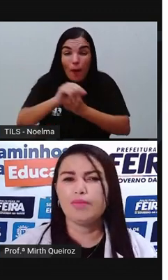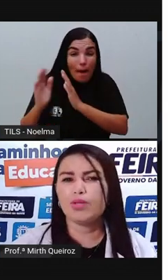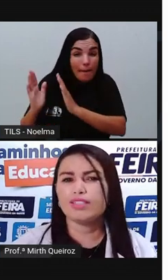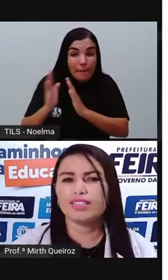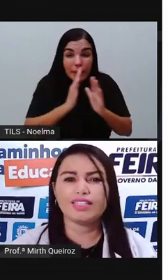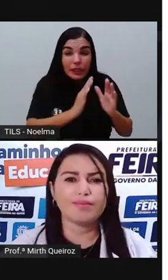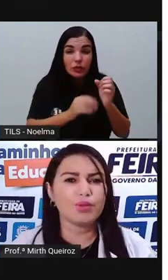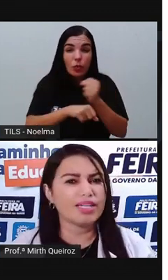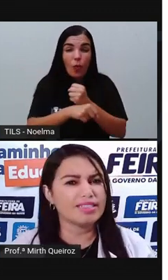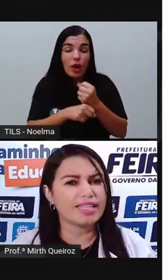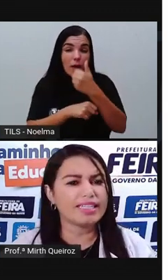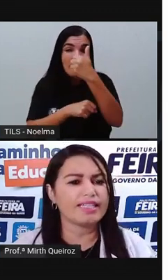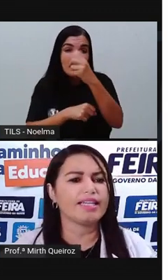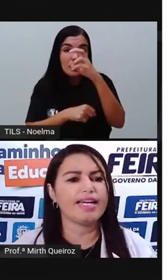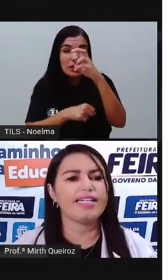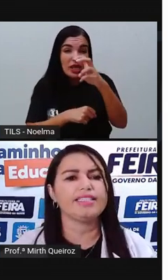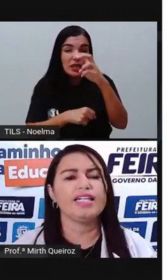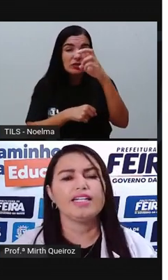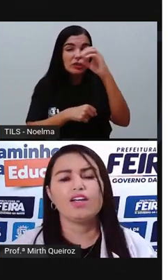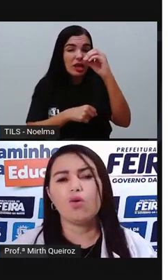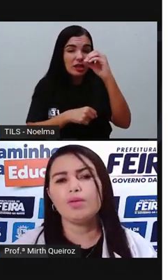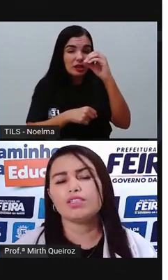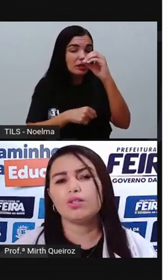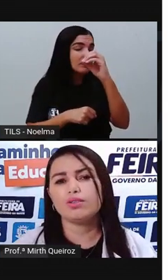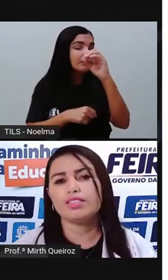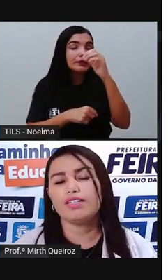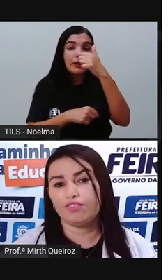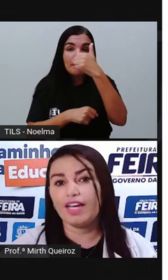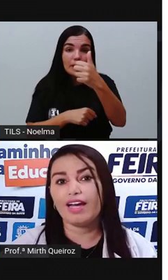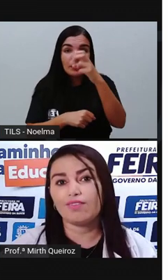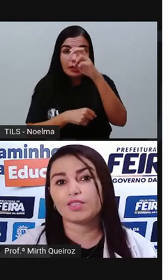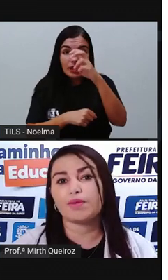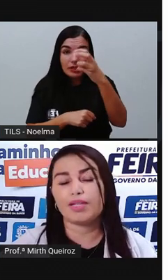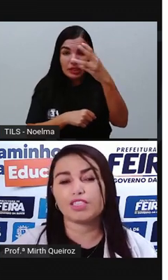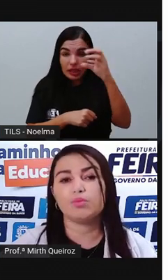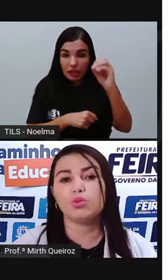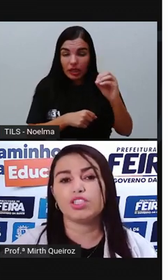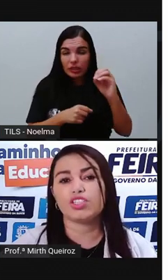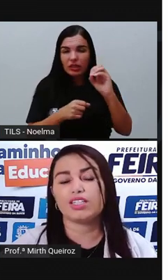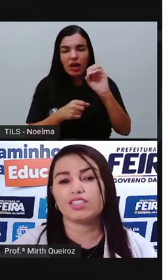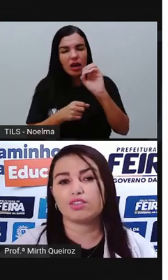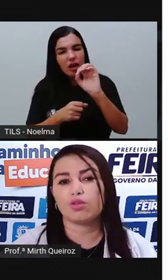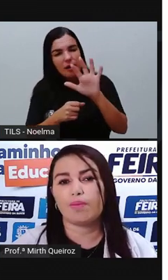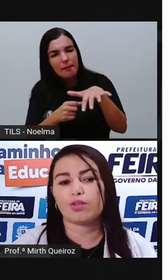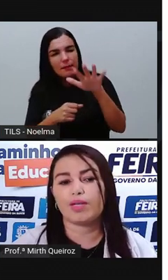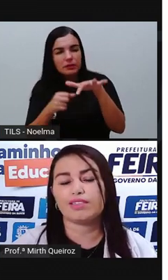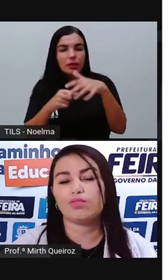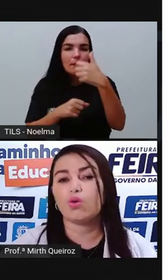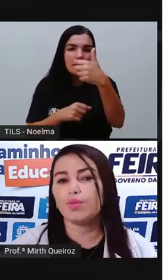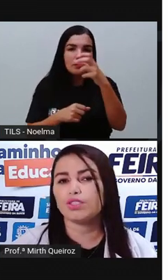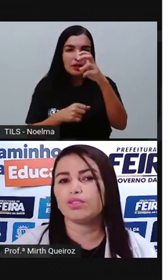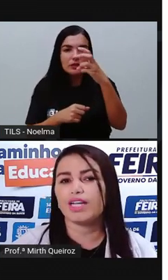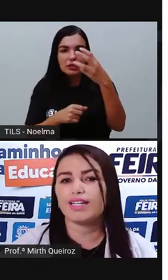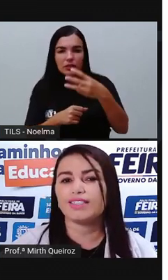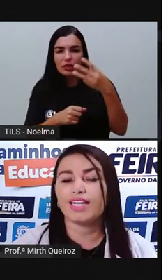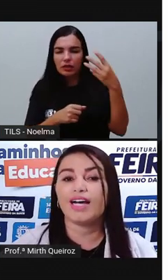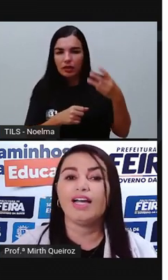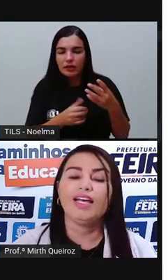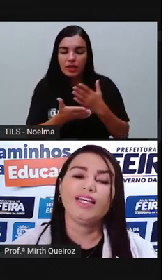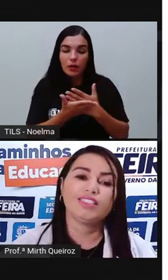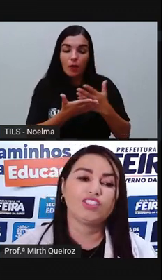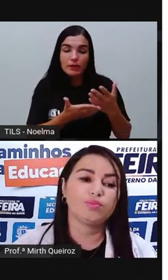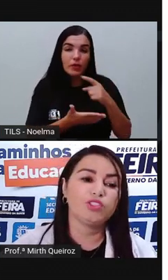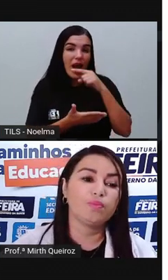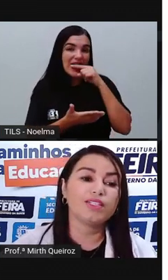em 1530, 1533, que começou-se, vieram as primeiras mudas de cana-de-açúcar para o Brasil, e começou-se a realizar